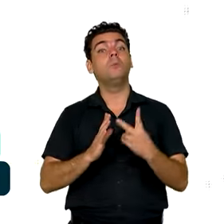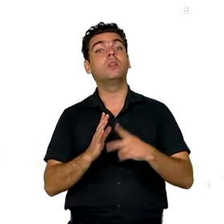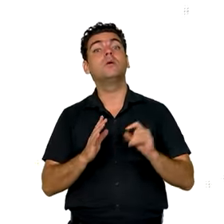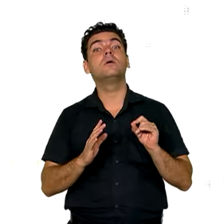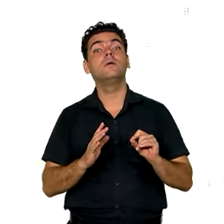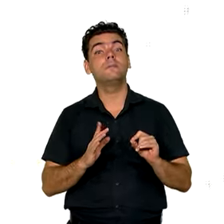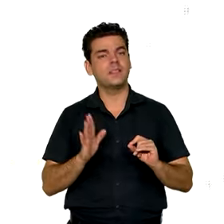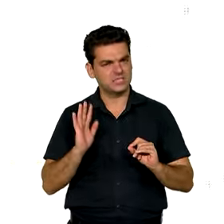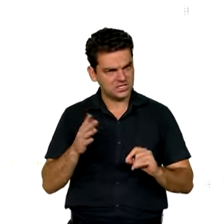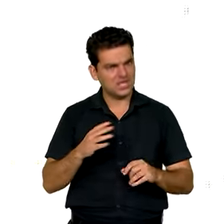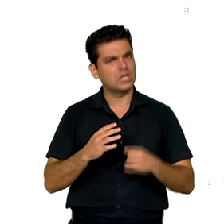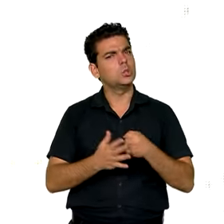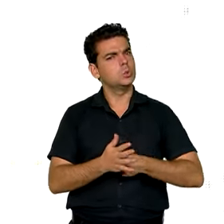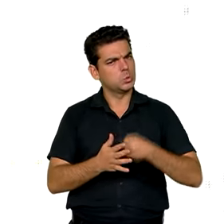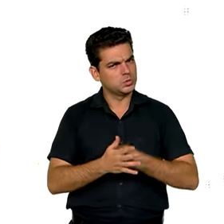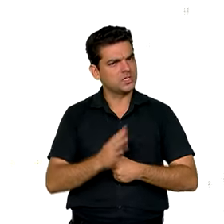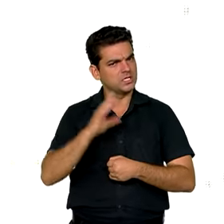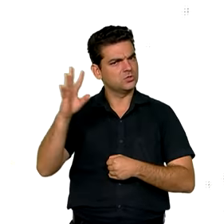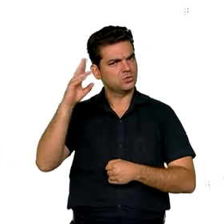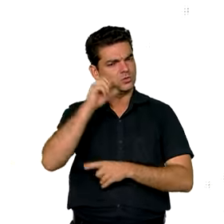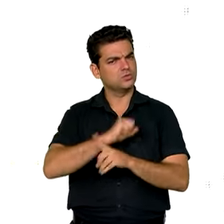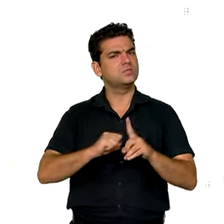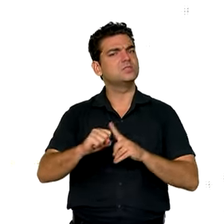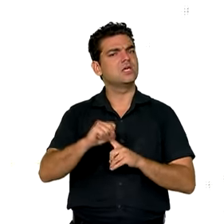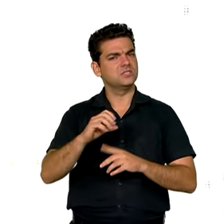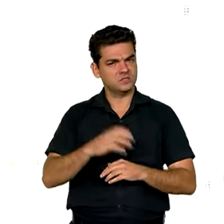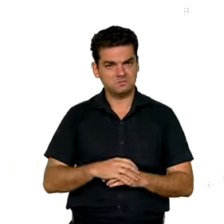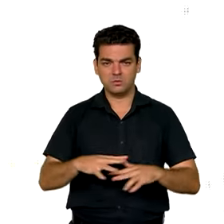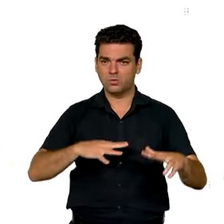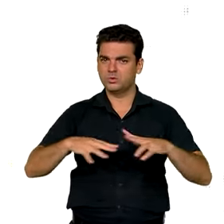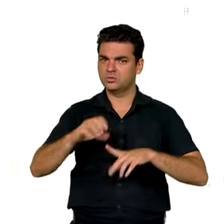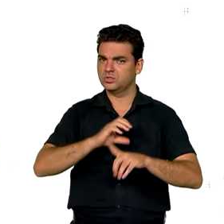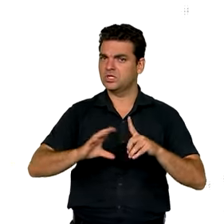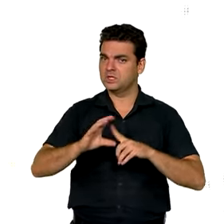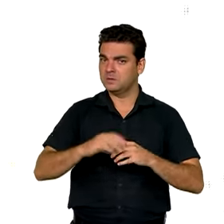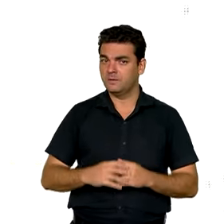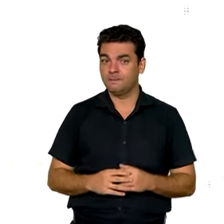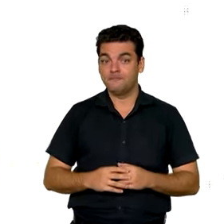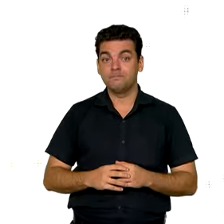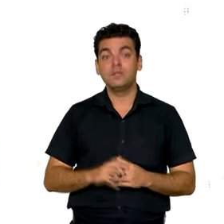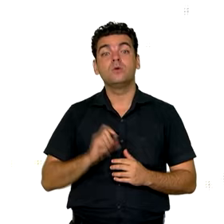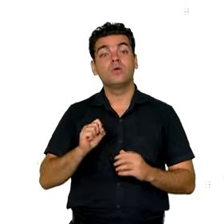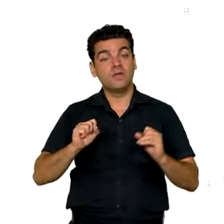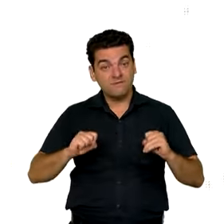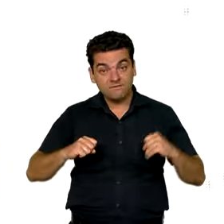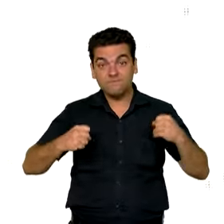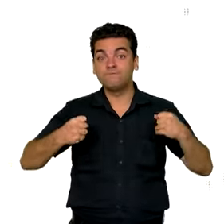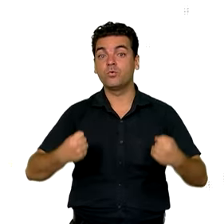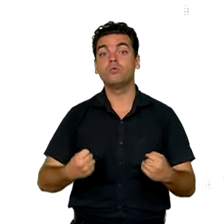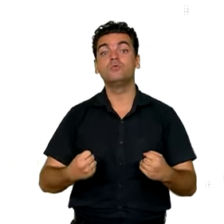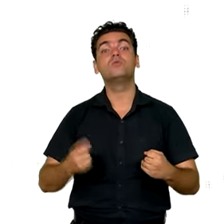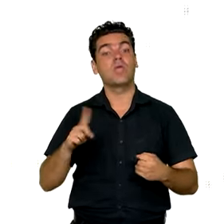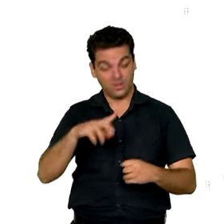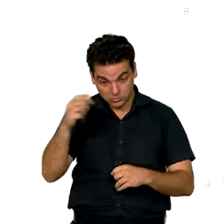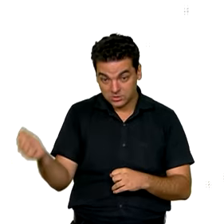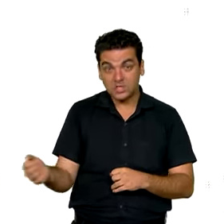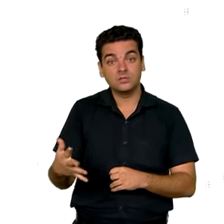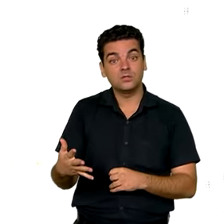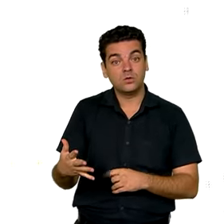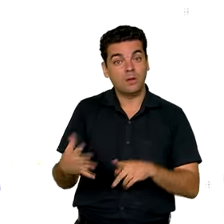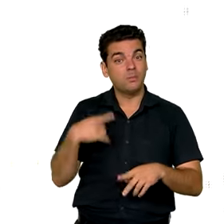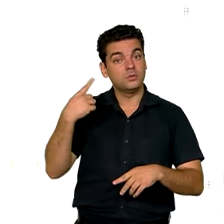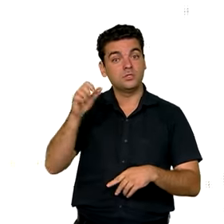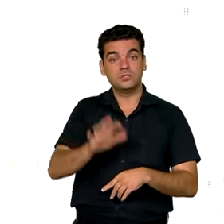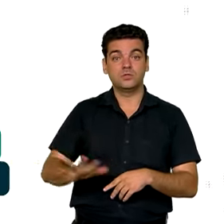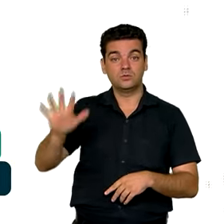fruto de décadas e de sonho da sociedade civil e dos movimentos sociais. É a retomada, é a atualização da